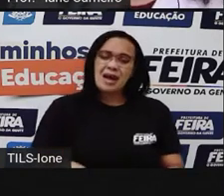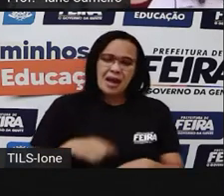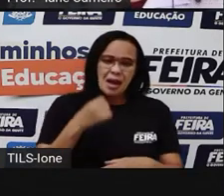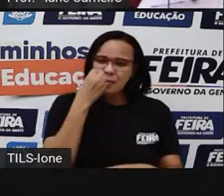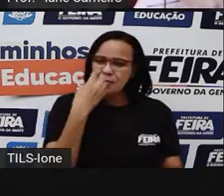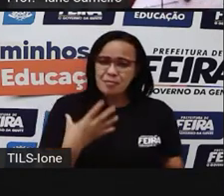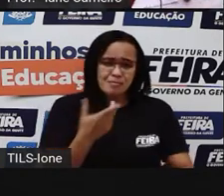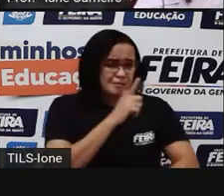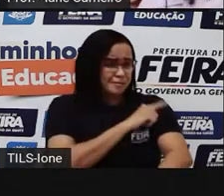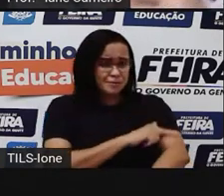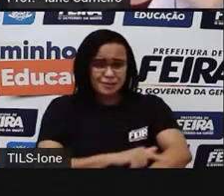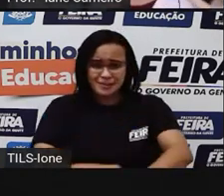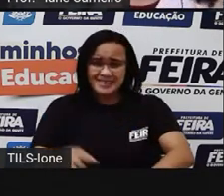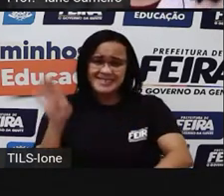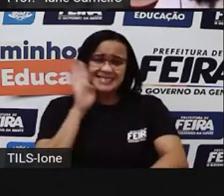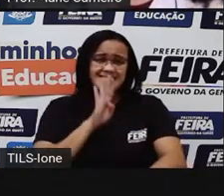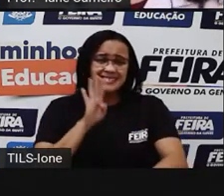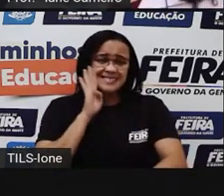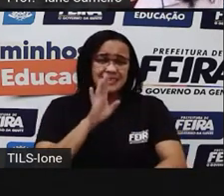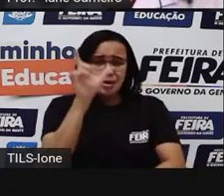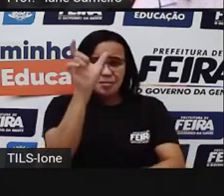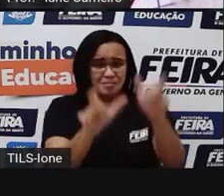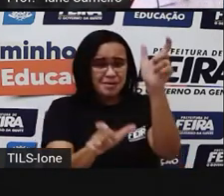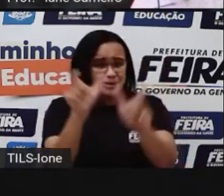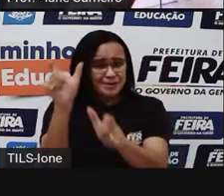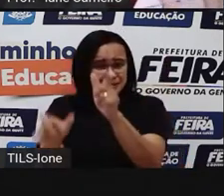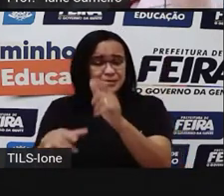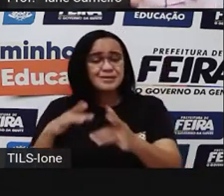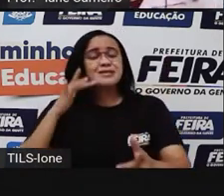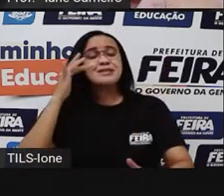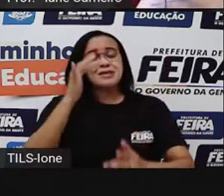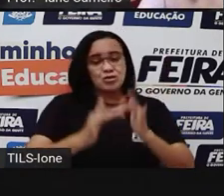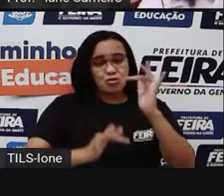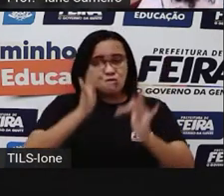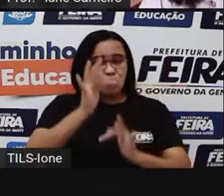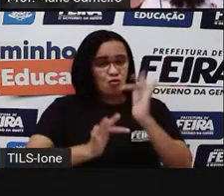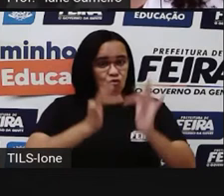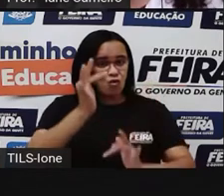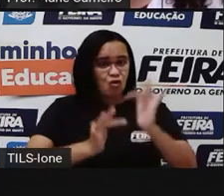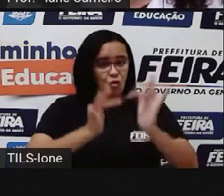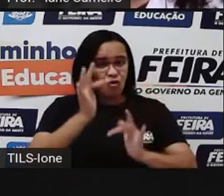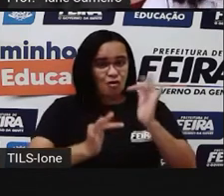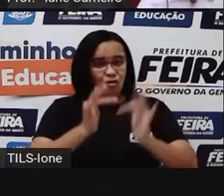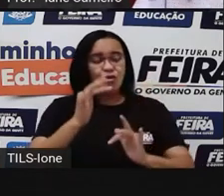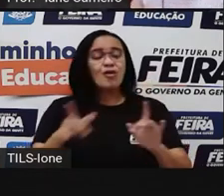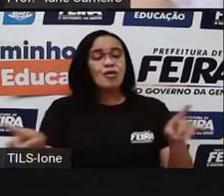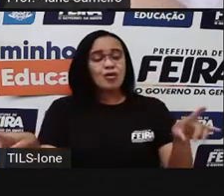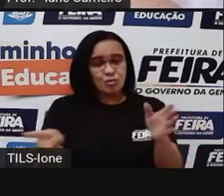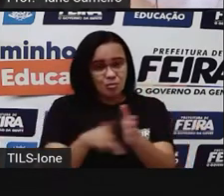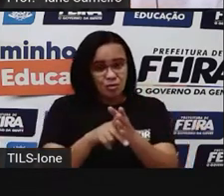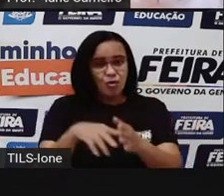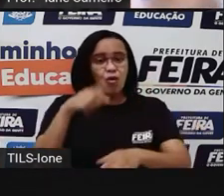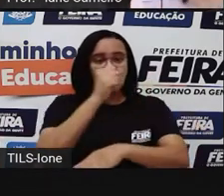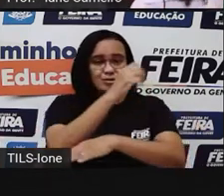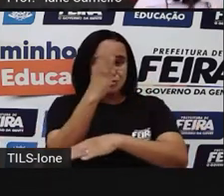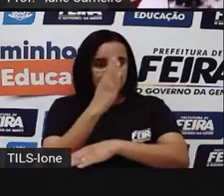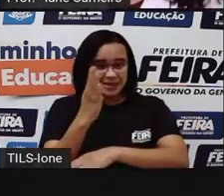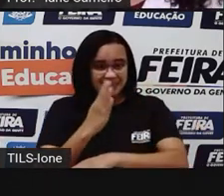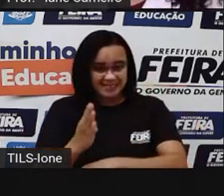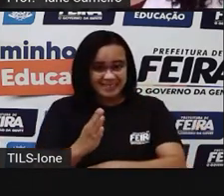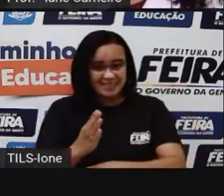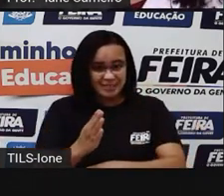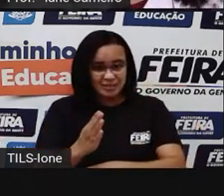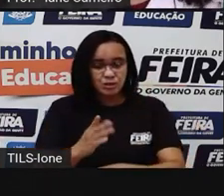brasileiro. Ele também, durante o dia, ele assume a figura de homem e de noite ele se